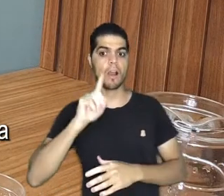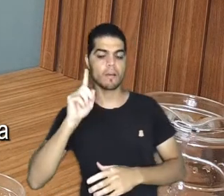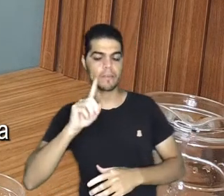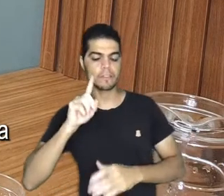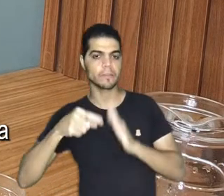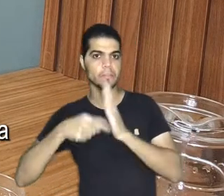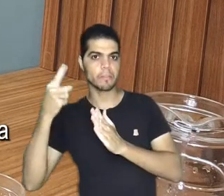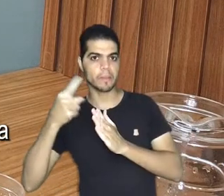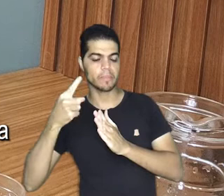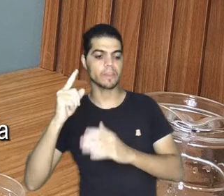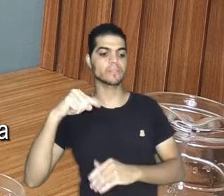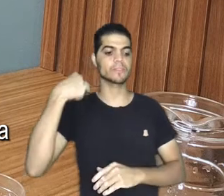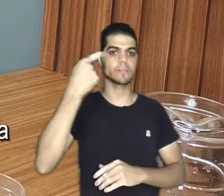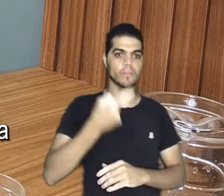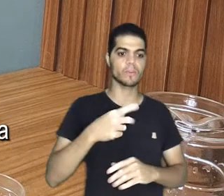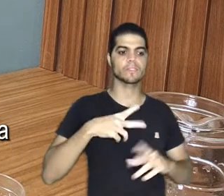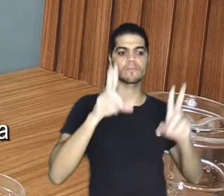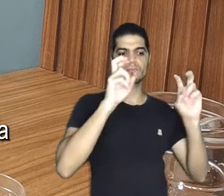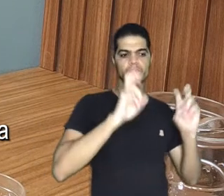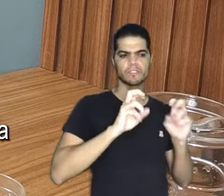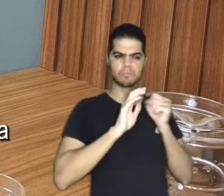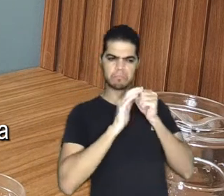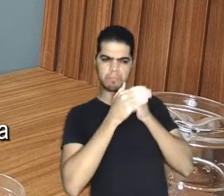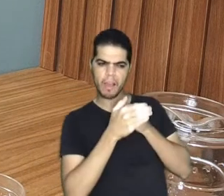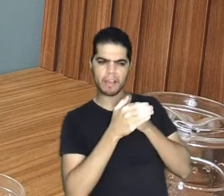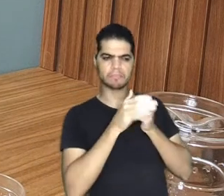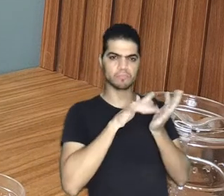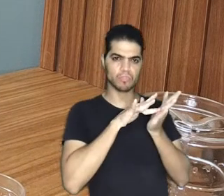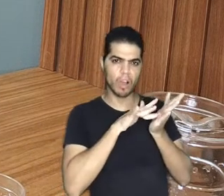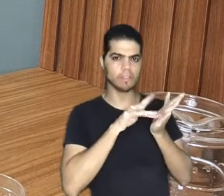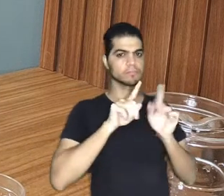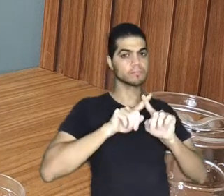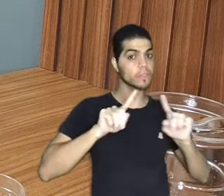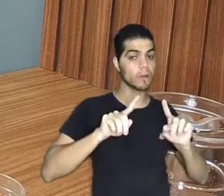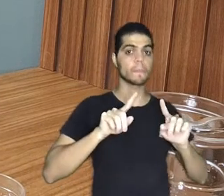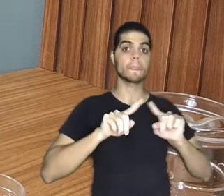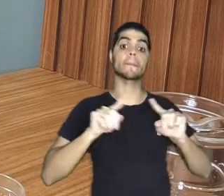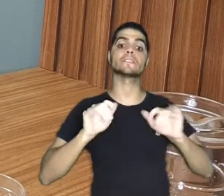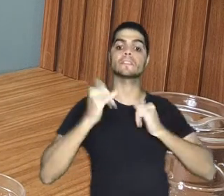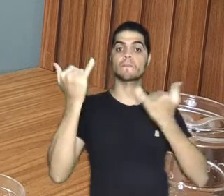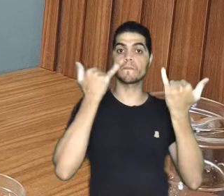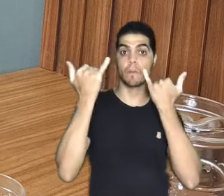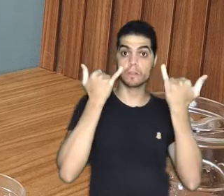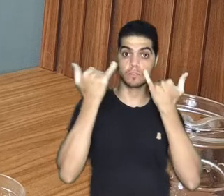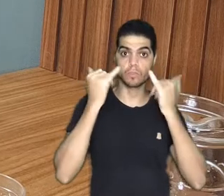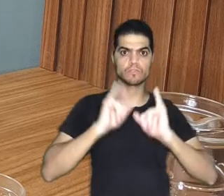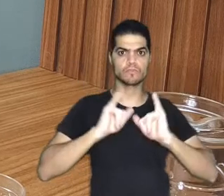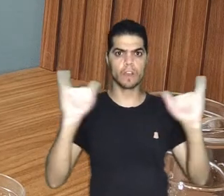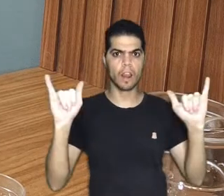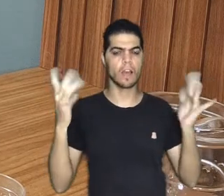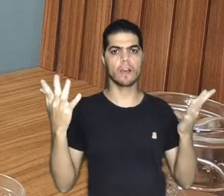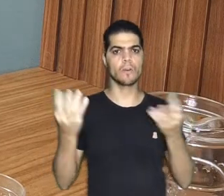depois vem com uma ideia de uma história escondida, que a gente vai ver que não é tanto. Apesar de ela trazer informações que eu realmente